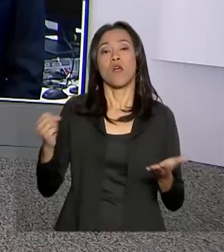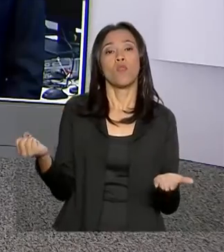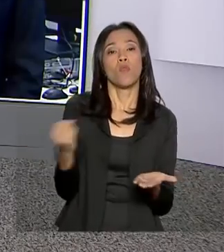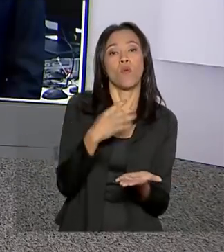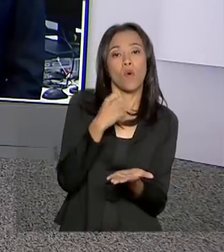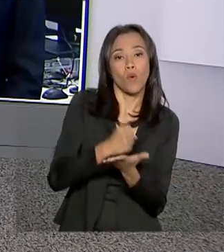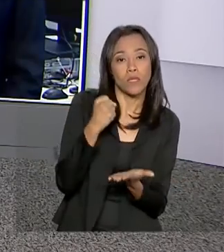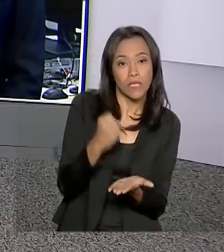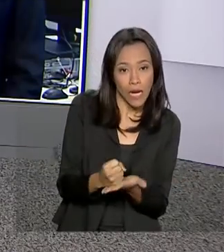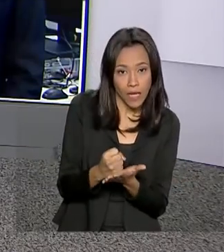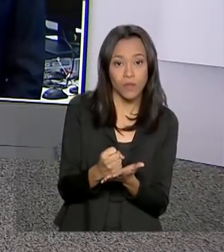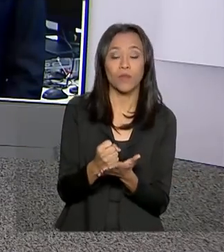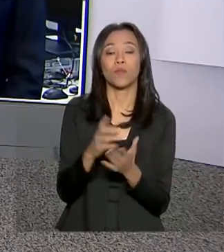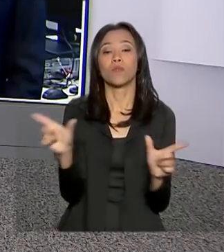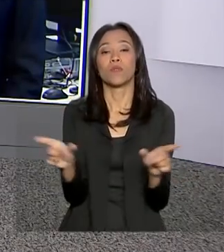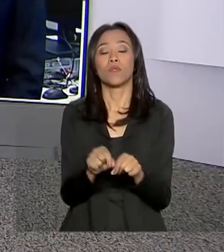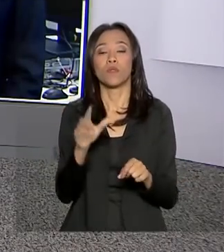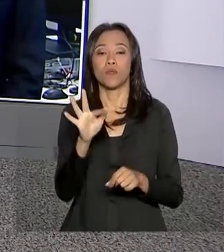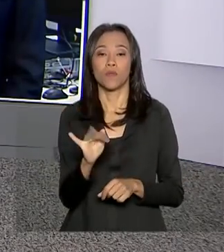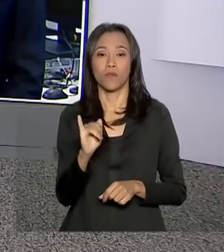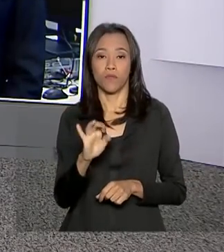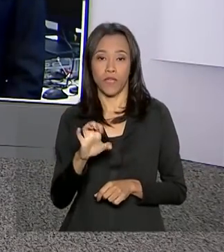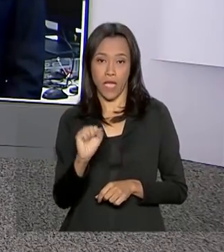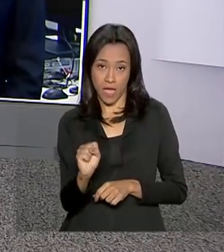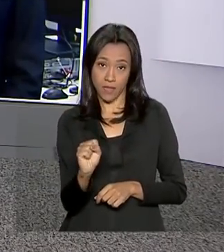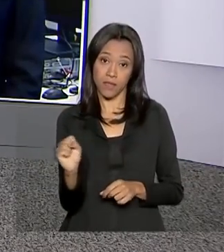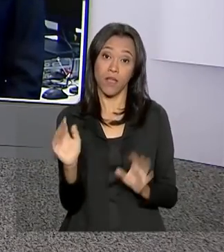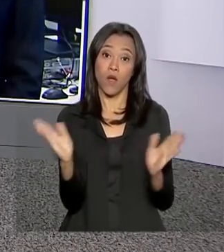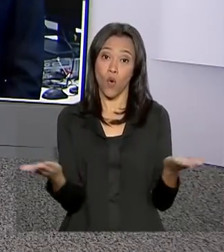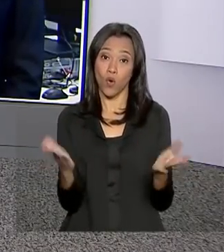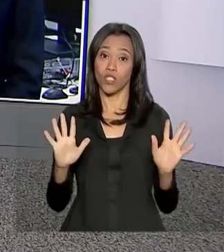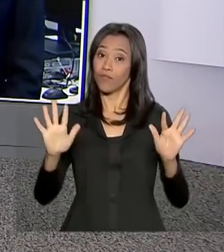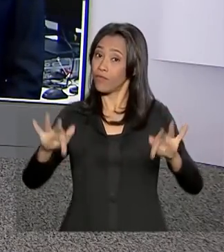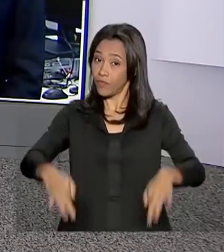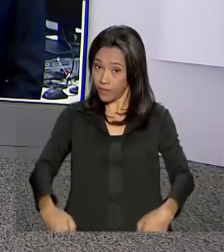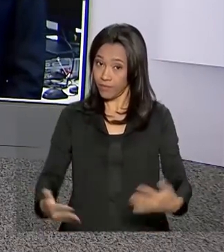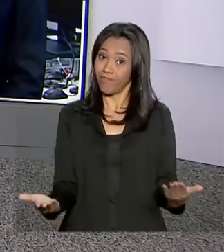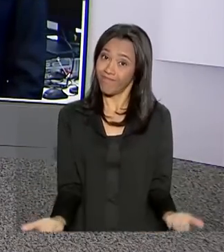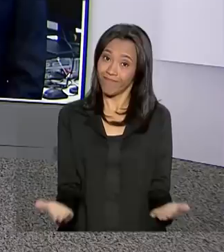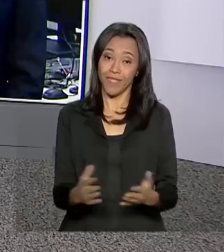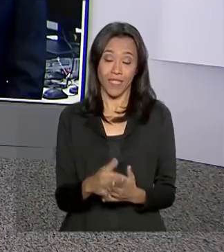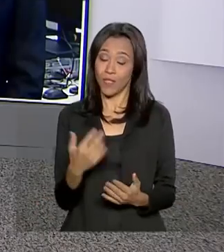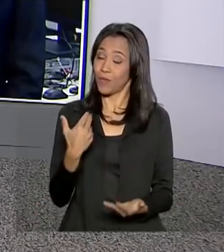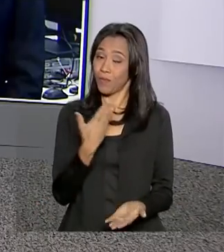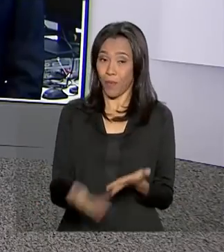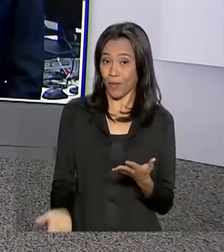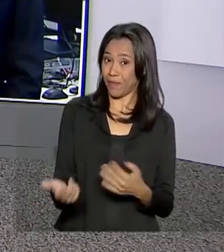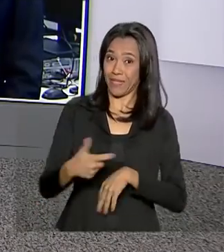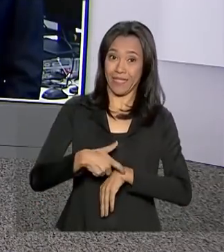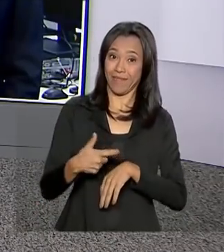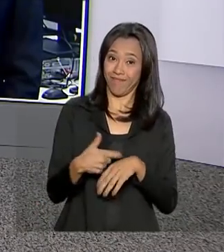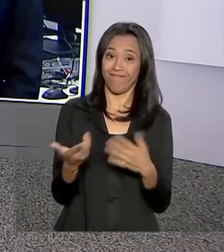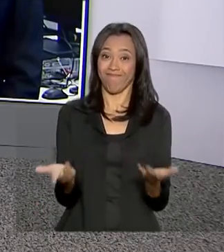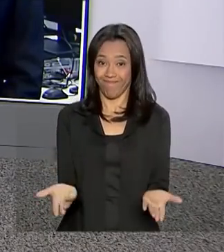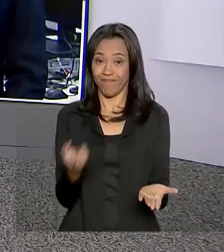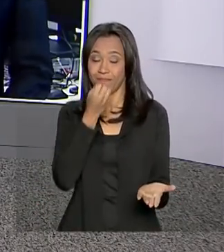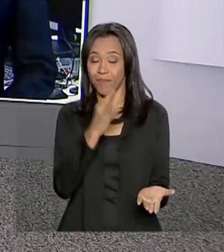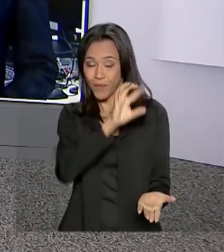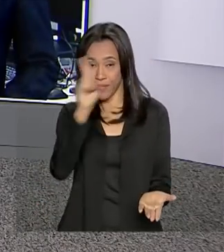do FIES termina hoje. Vamos, então, a São Paulo. O repórter Ricardo Ferraz tem as informações para a gente. Ricardo, não dá para perder mais essa chance, né? Bom dia.